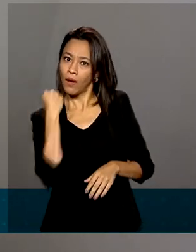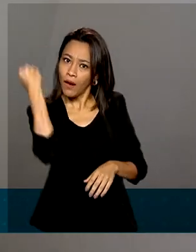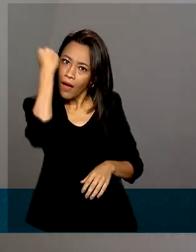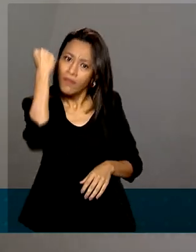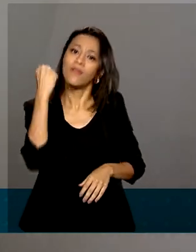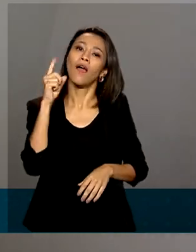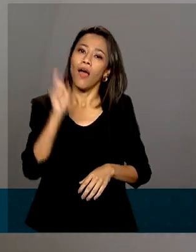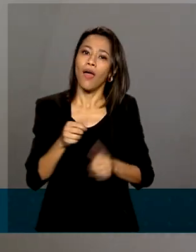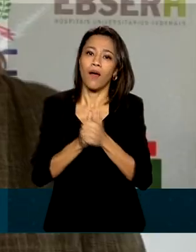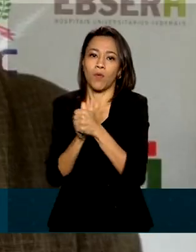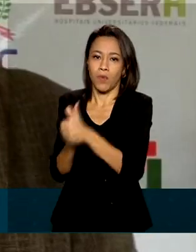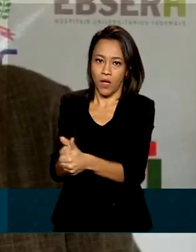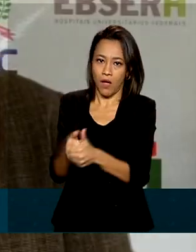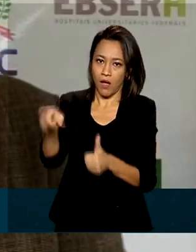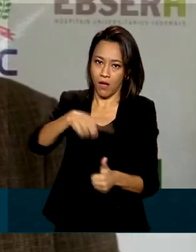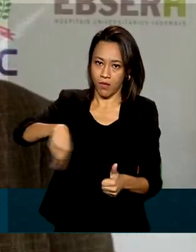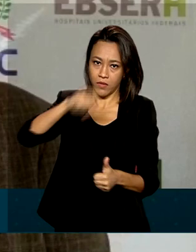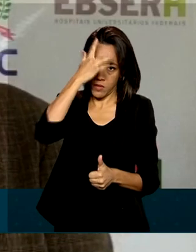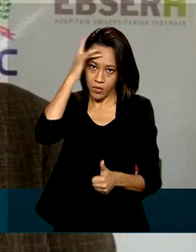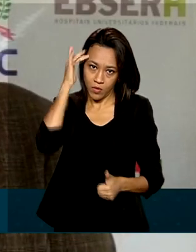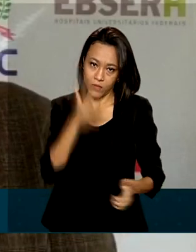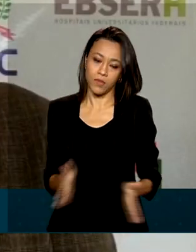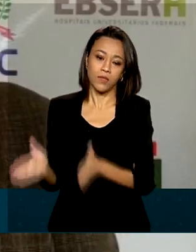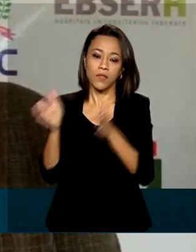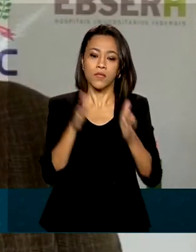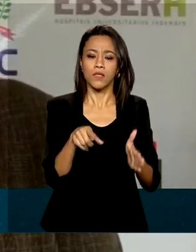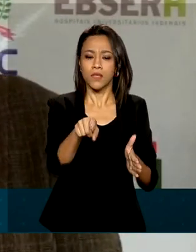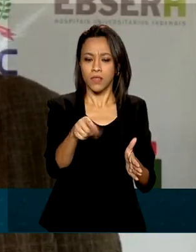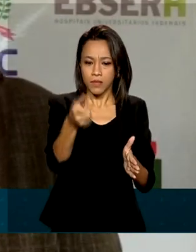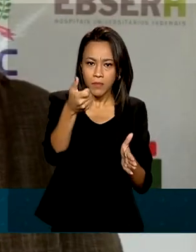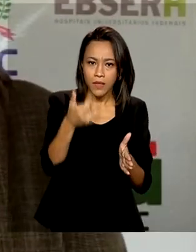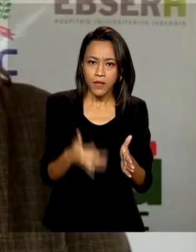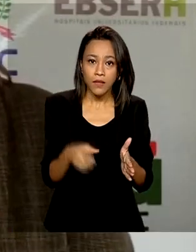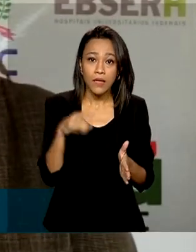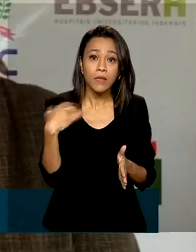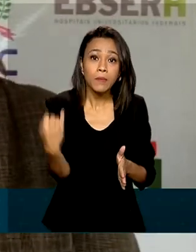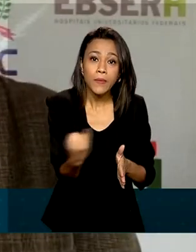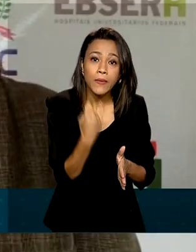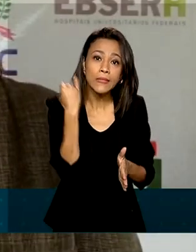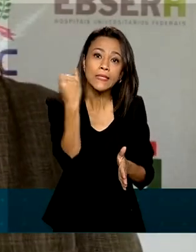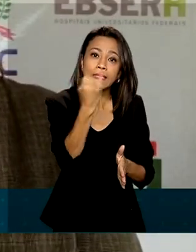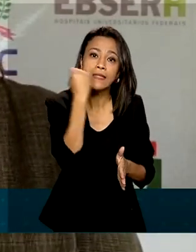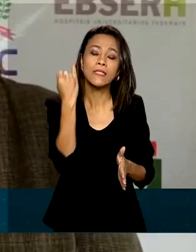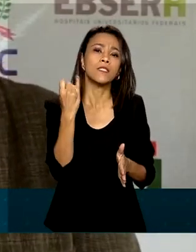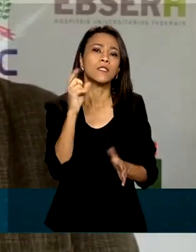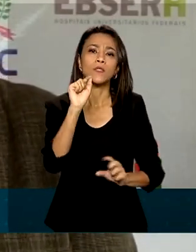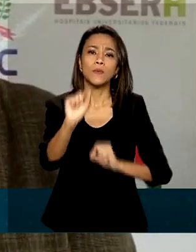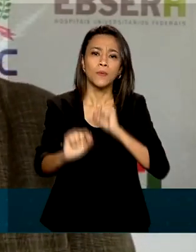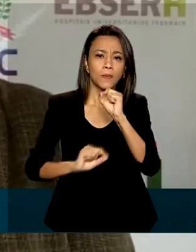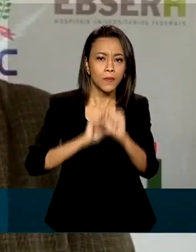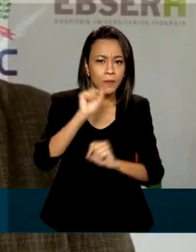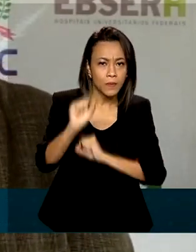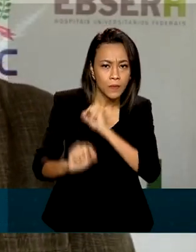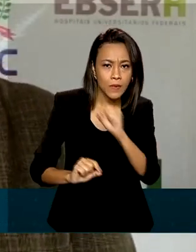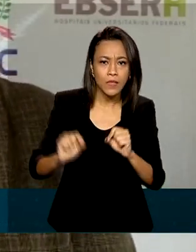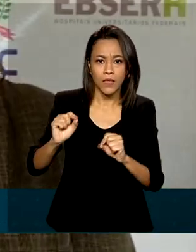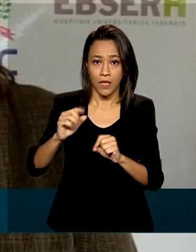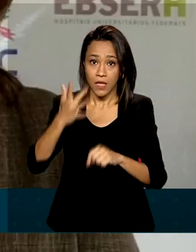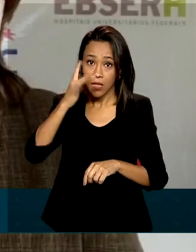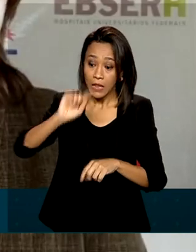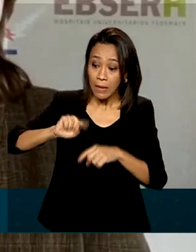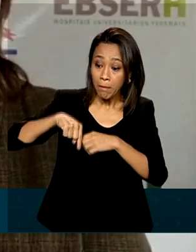são acompanhados. Isso é muito importante para o manuseio terapêutico dos pacientes pós-doença,